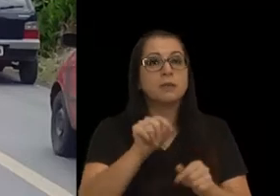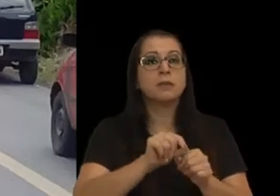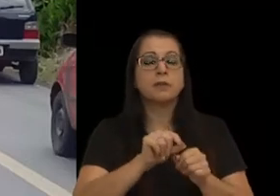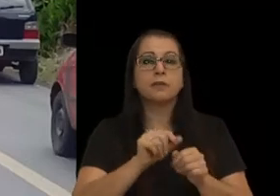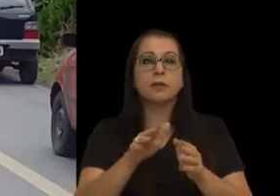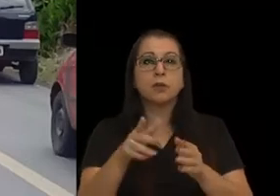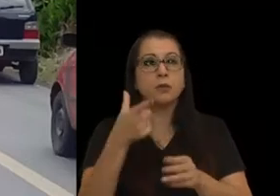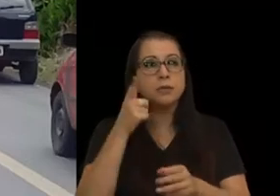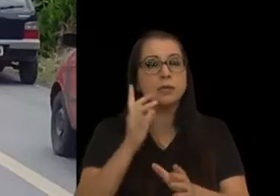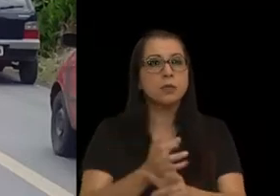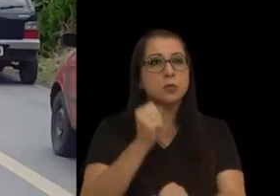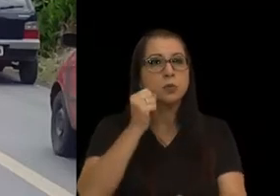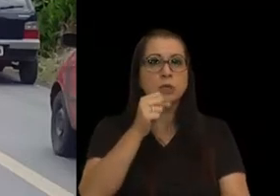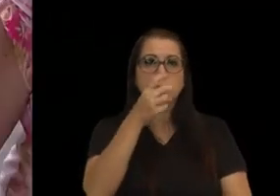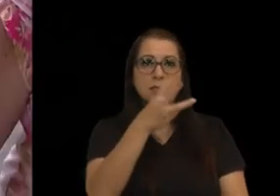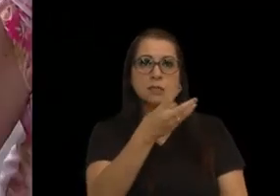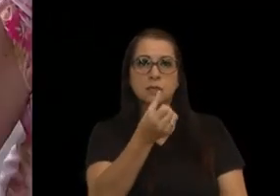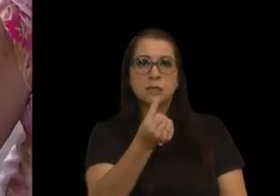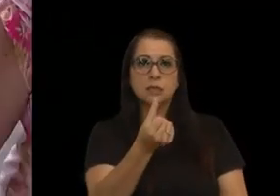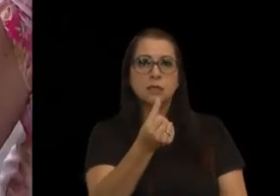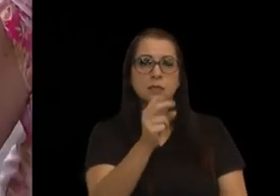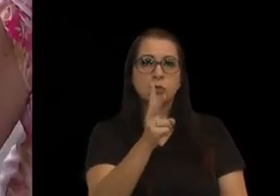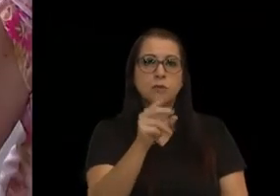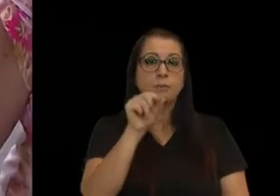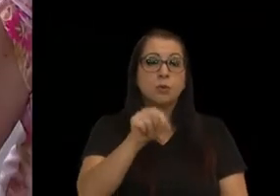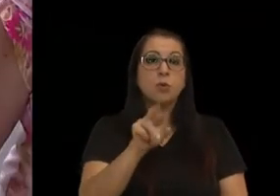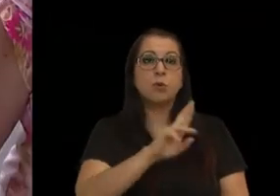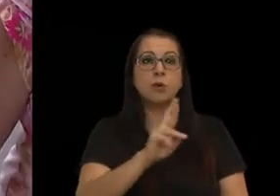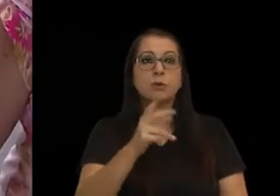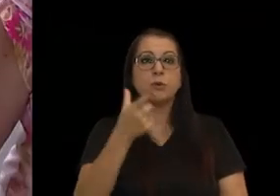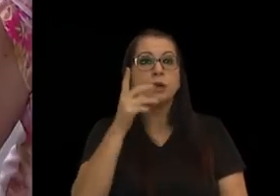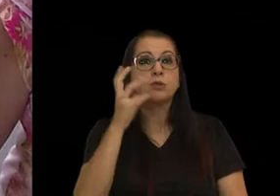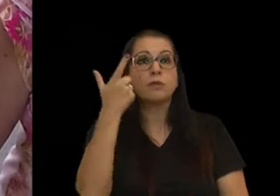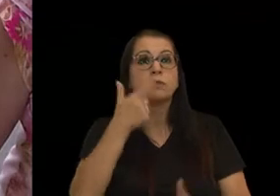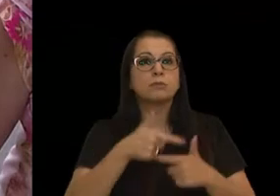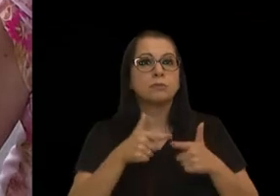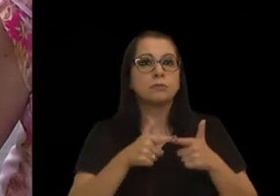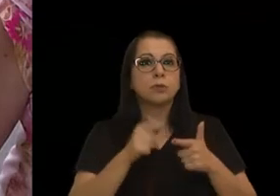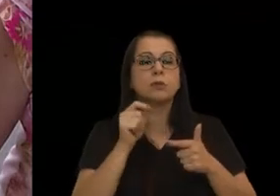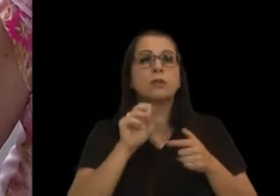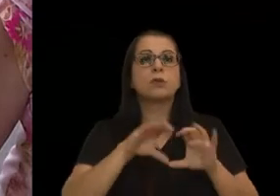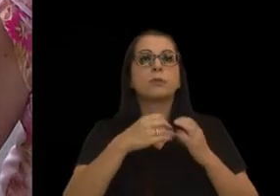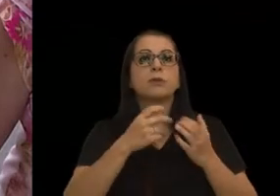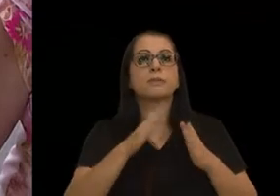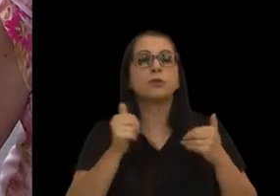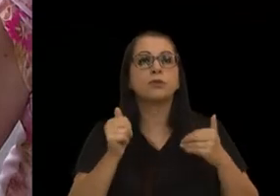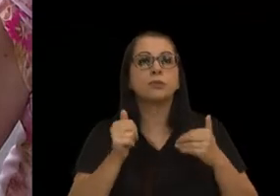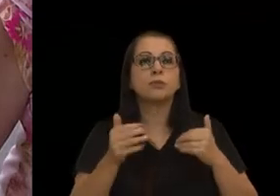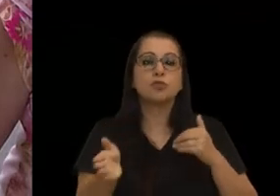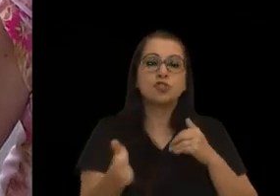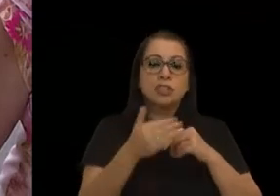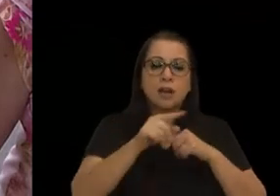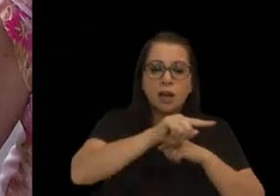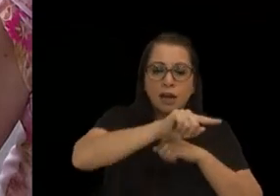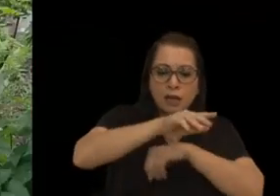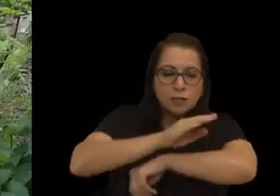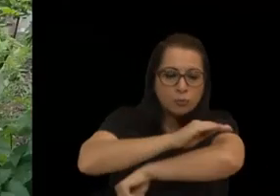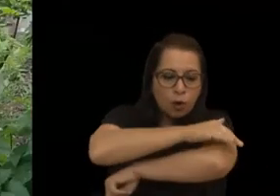arrecadado ali 362 mil reais para resolver esse problema. O que que a comunidade pedia? A retirada da curva,